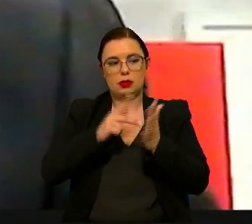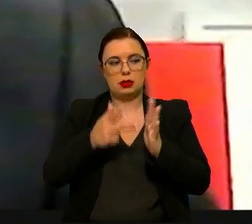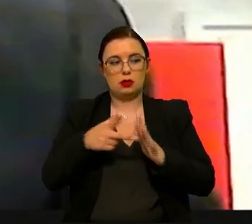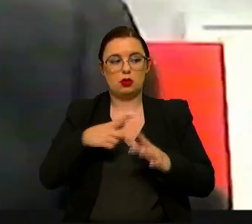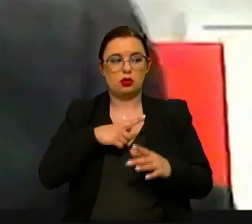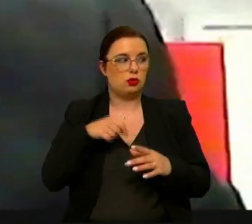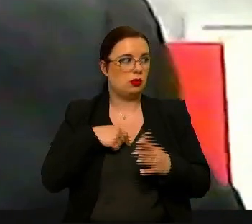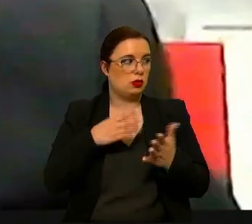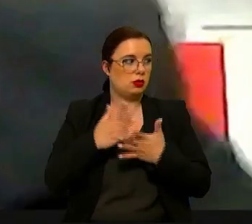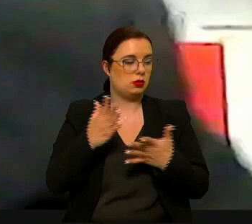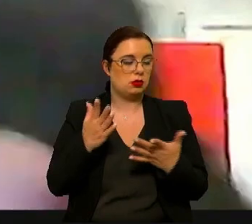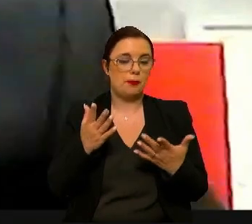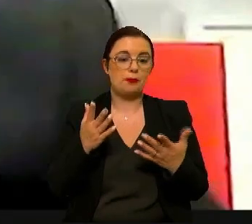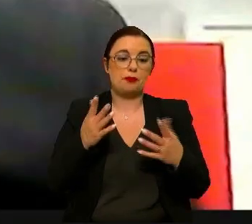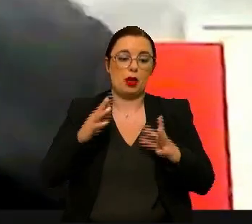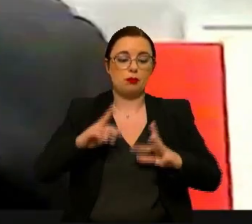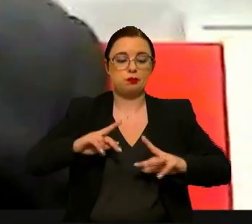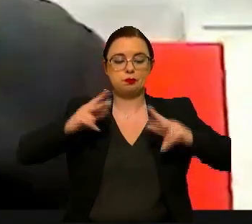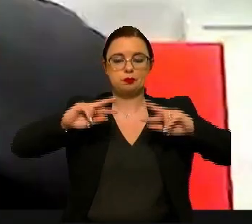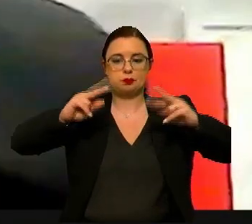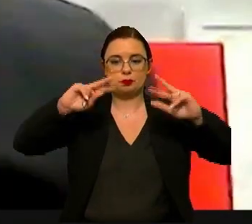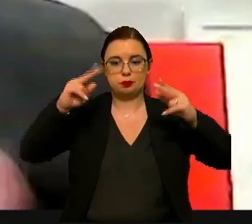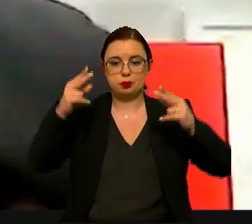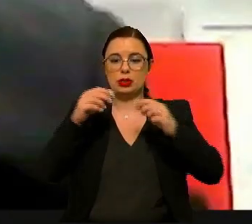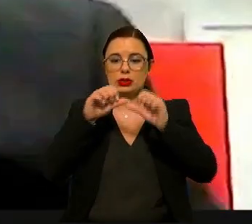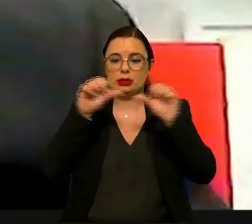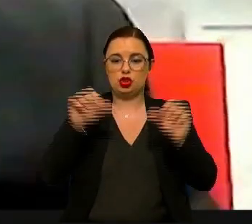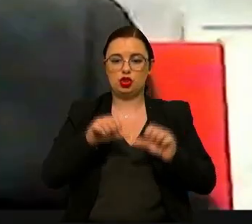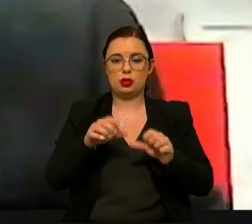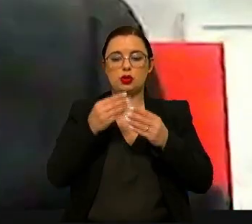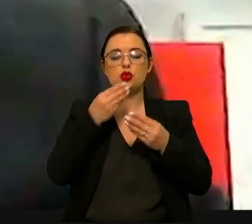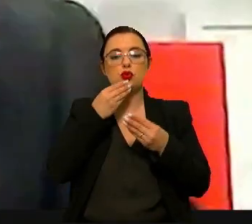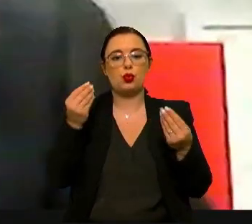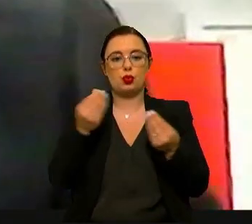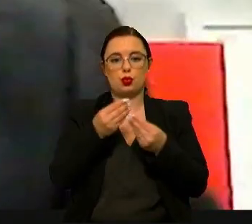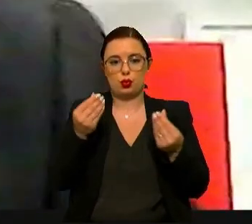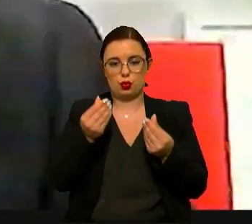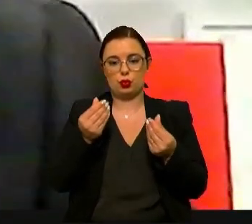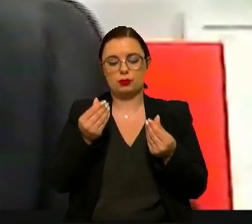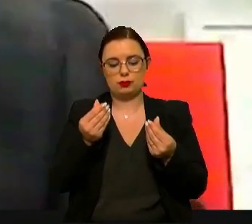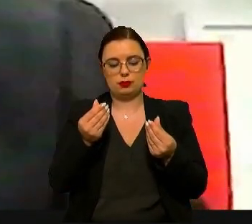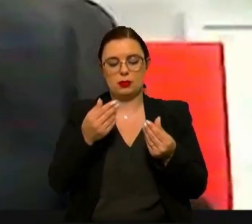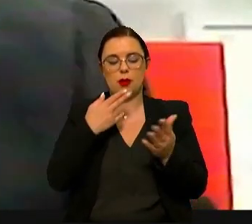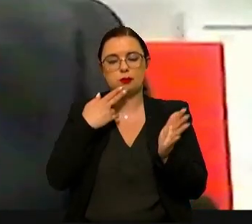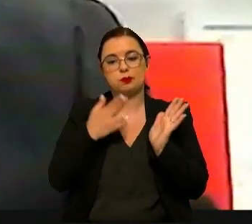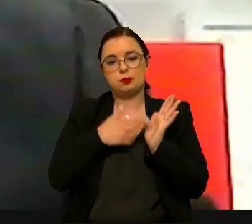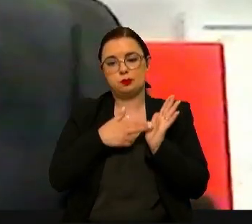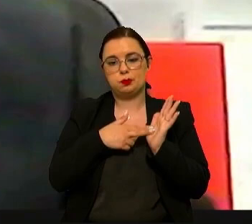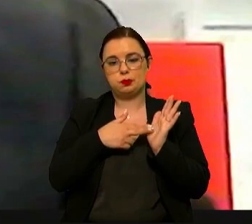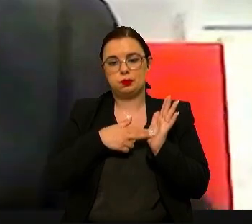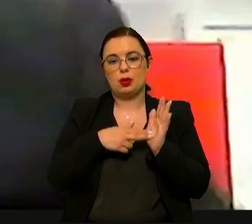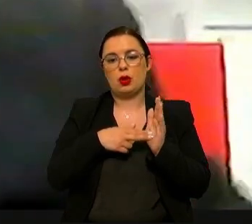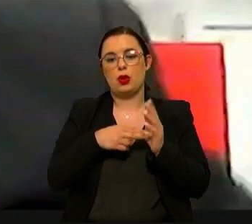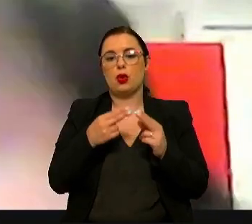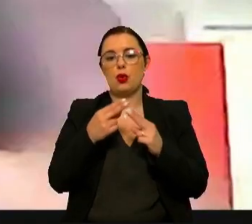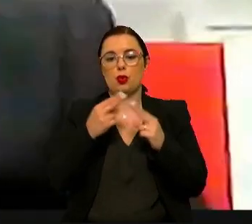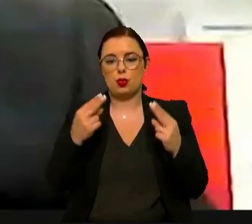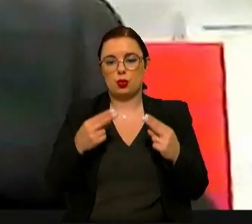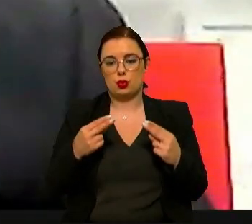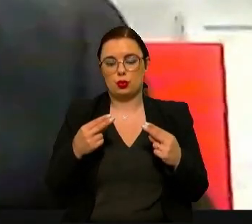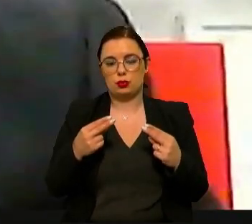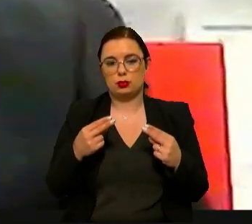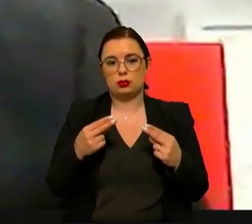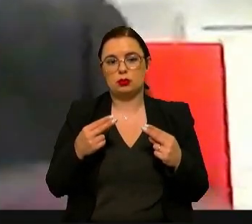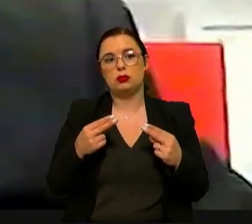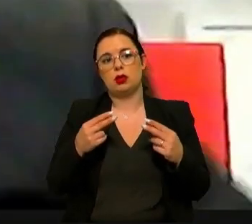também de ser upgrades ou seja sistemas de qualificação daquilo que é a realidade urbana a interligação